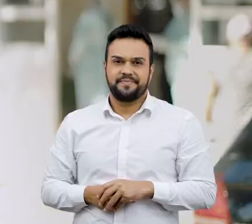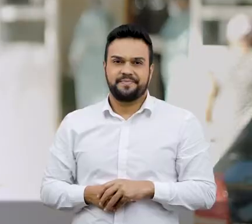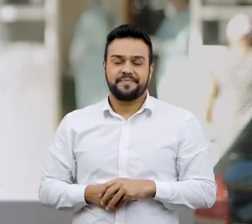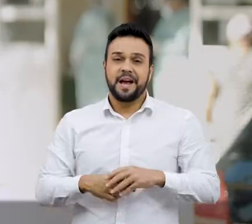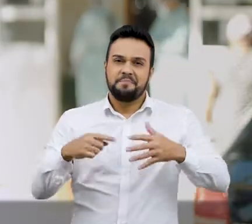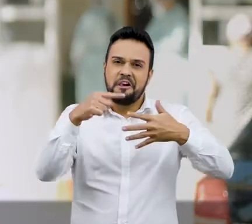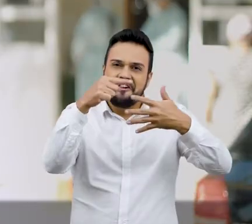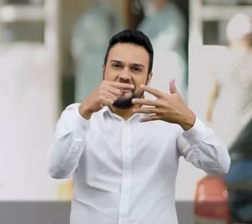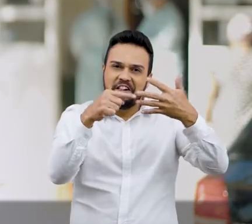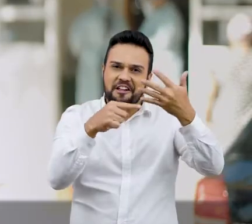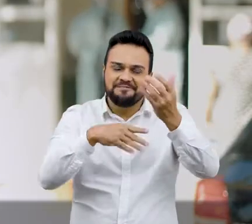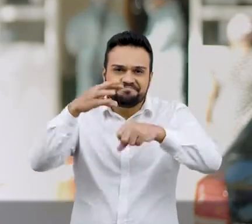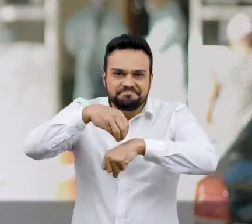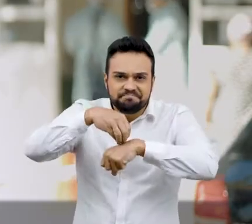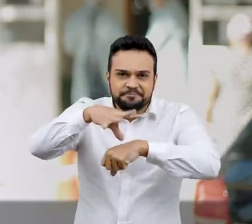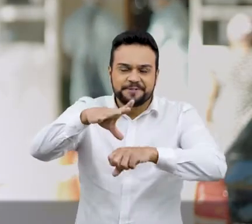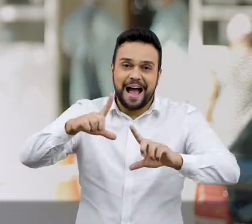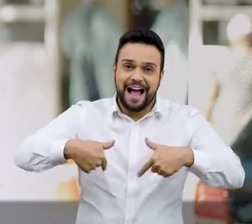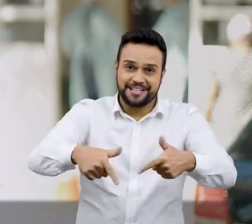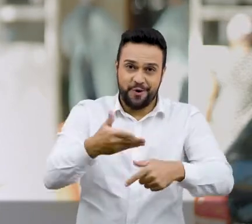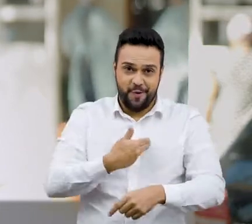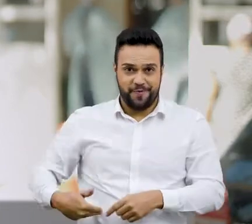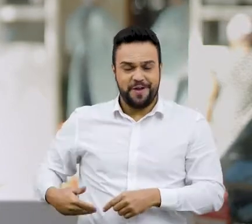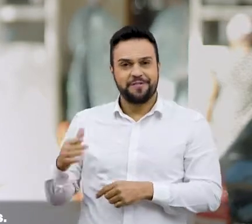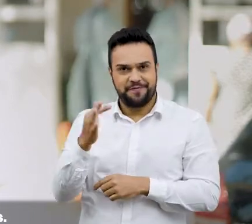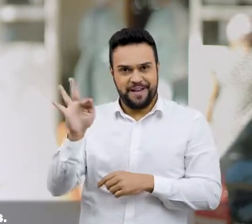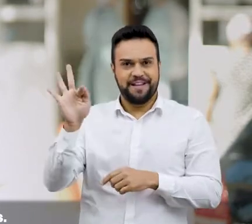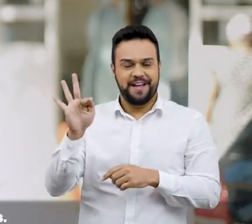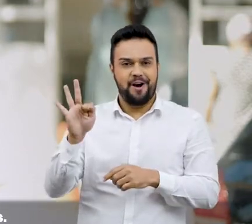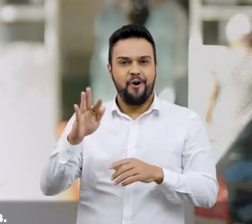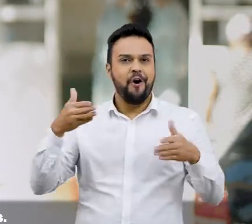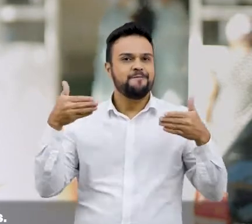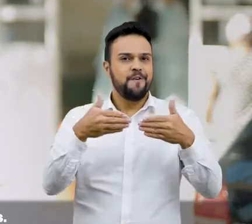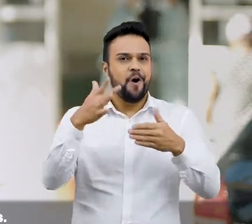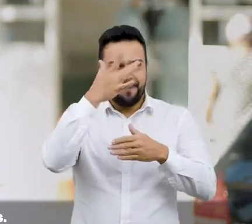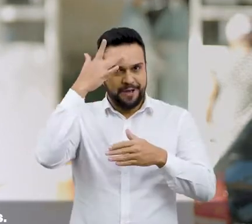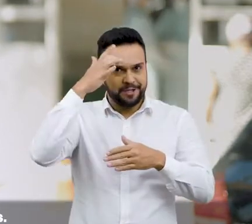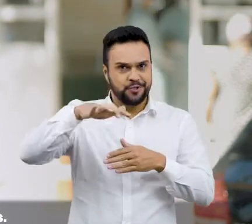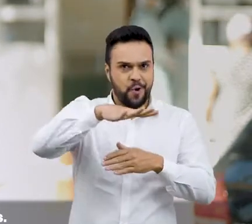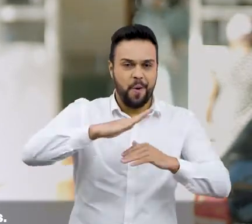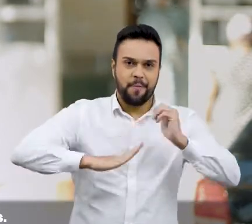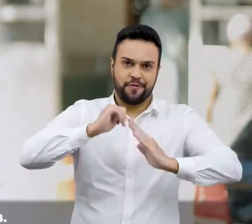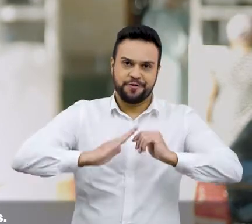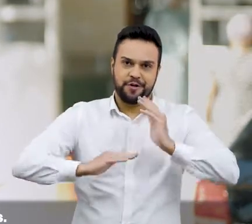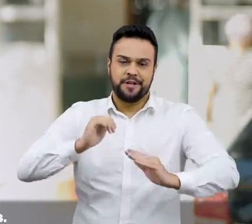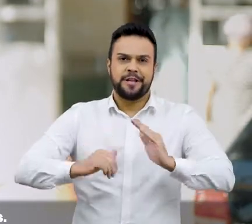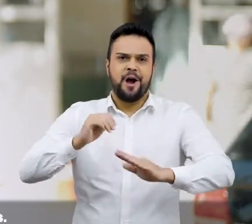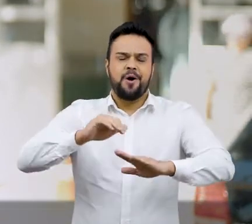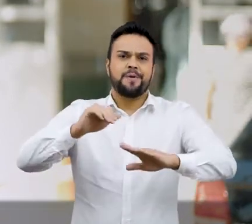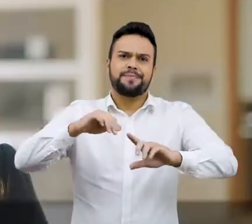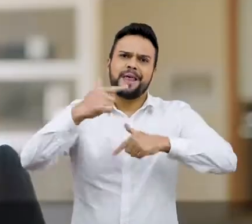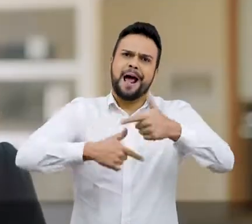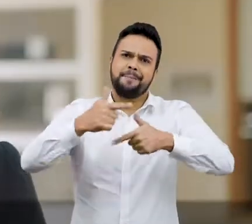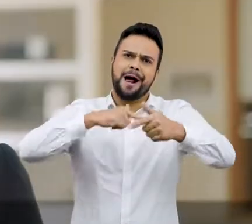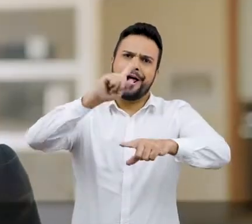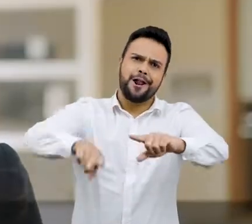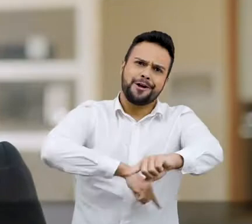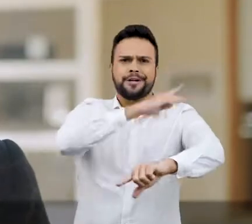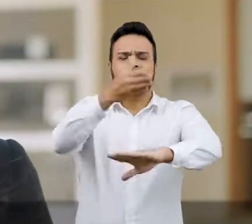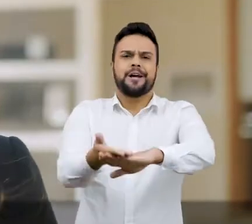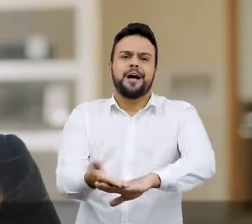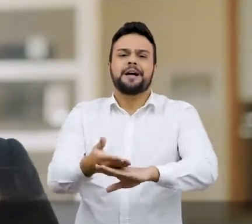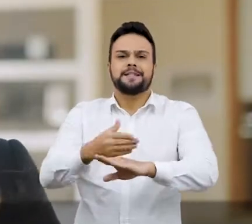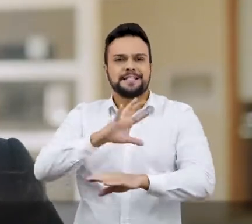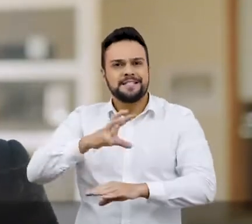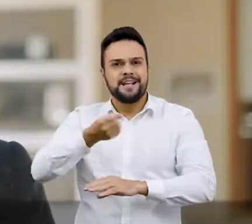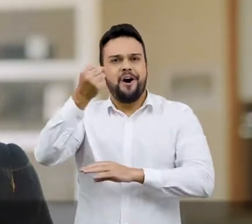Estas são apenas algumas das ações do governo federal para os trabalhadores que lutam dia e noite para salvar vidas. Nesta pandemia,